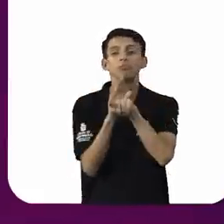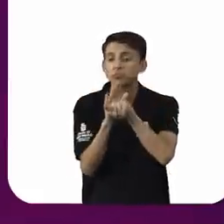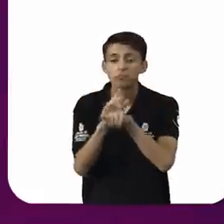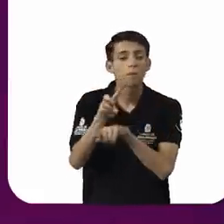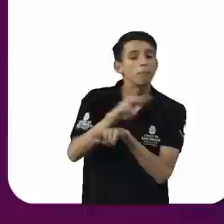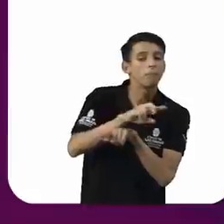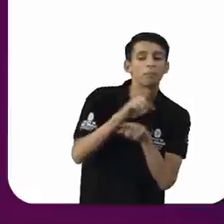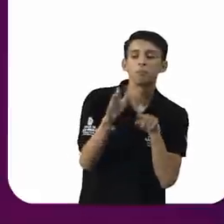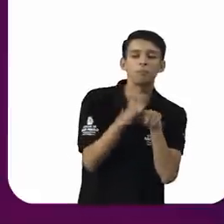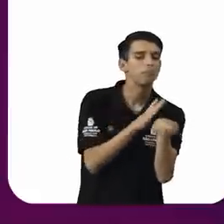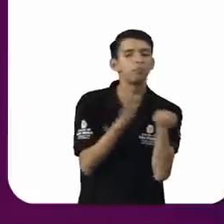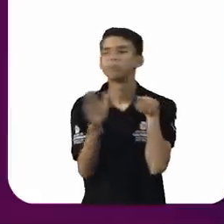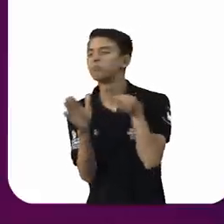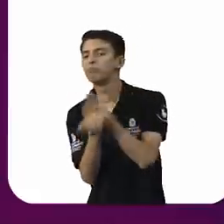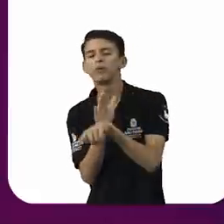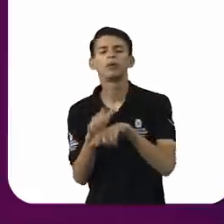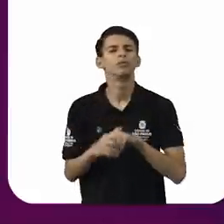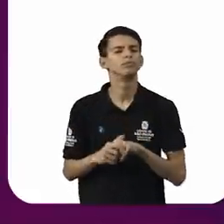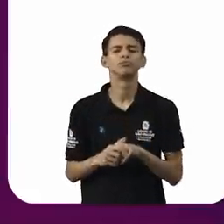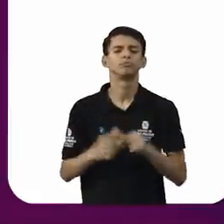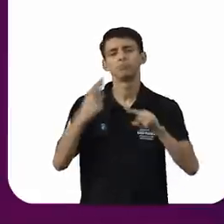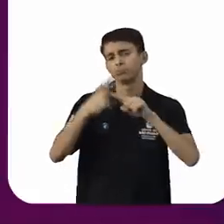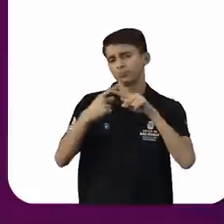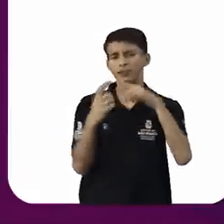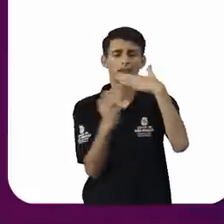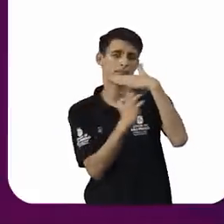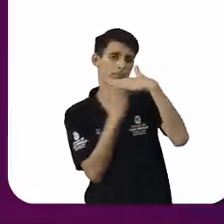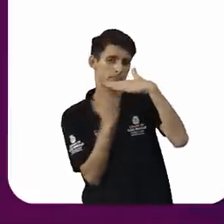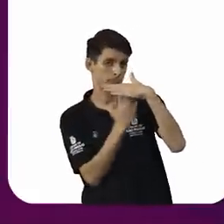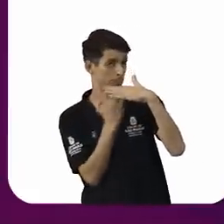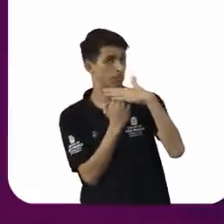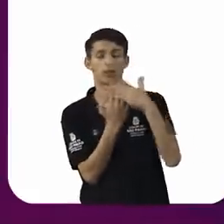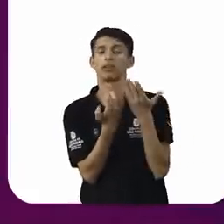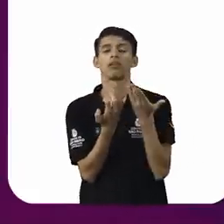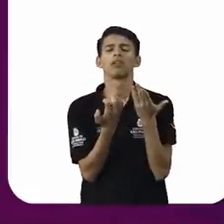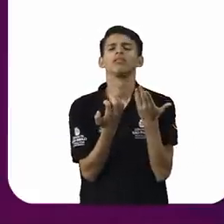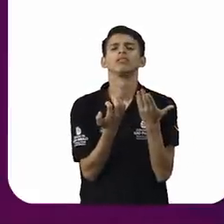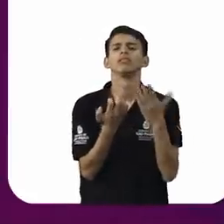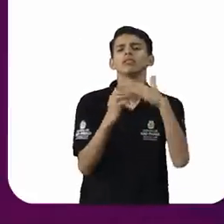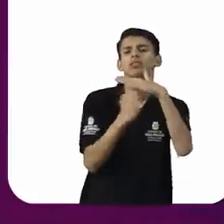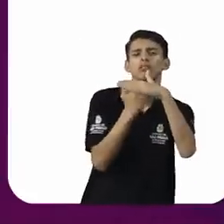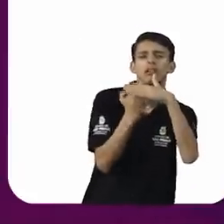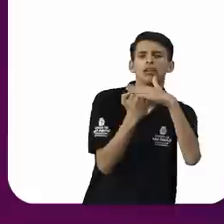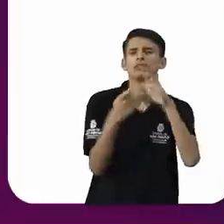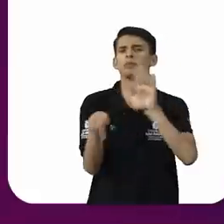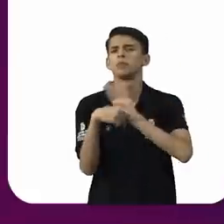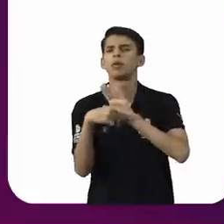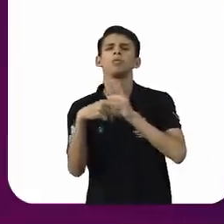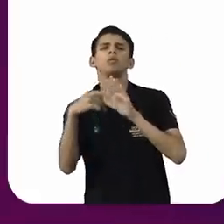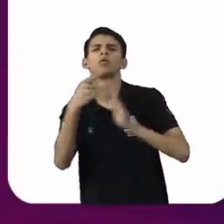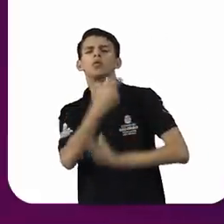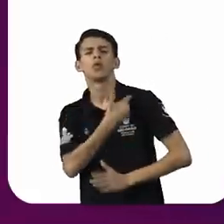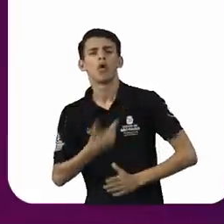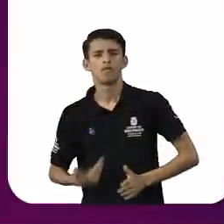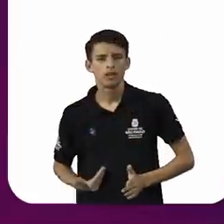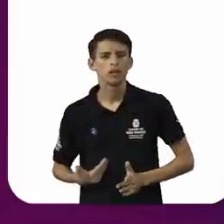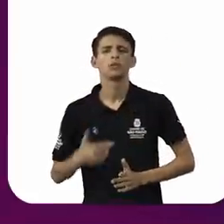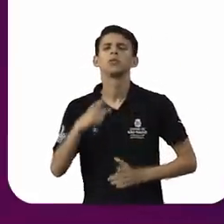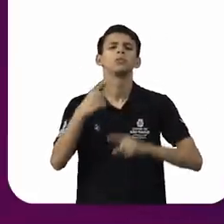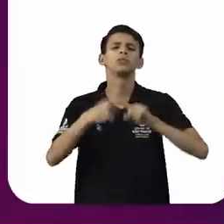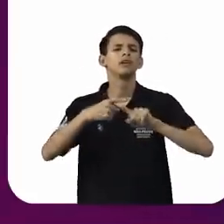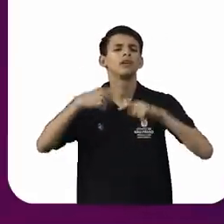empresas, os órgãos públicos, por que é necessário discutir e incluir na pauta, na agenda dessas